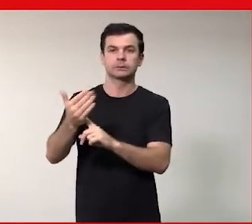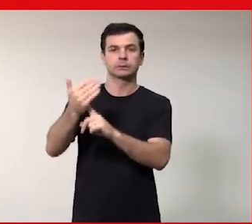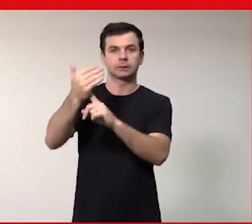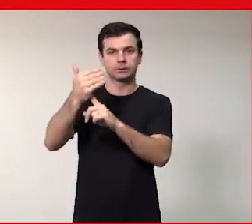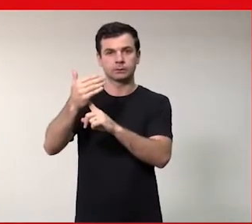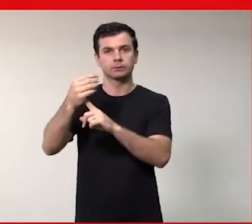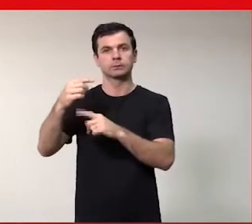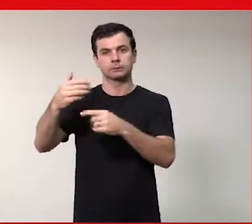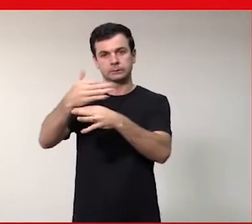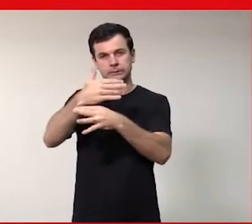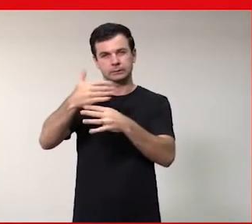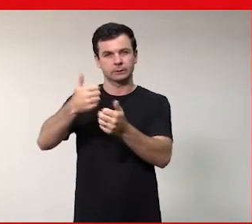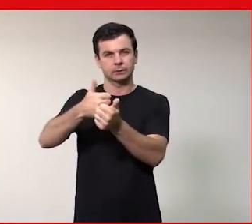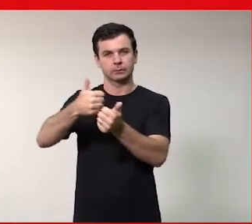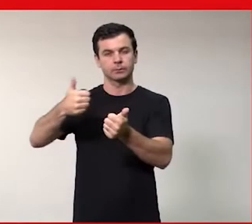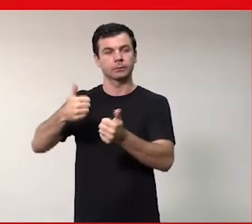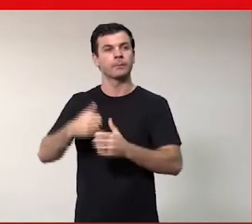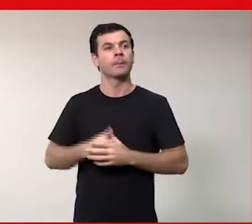Manaus. Próximo.